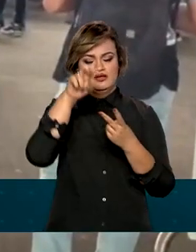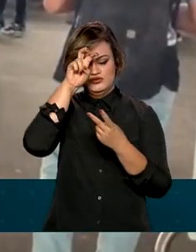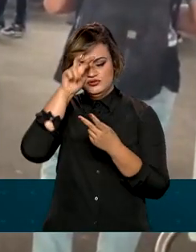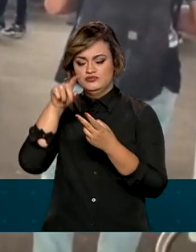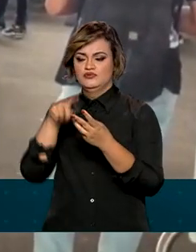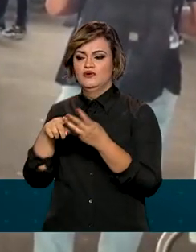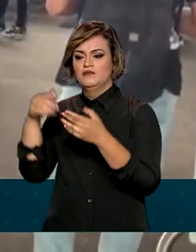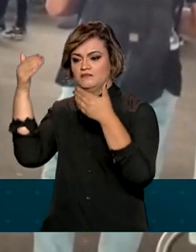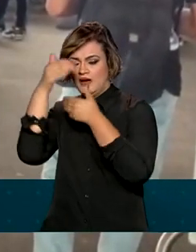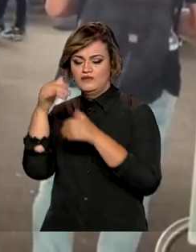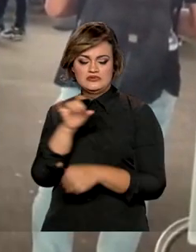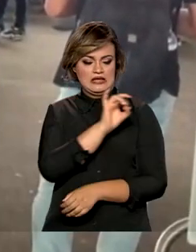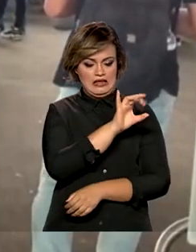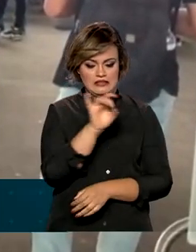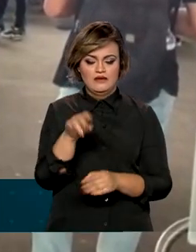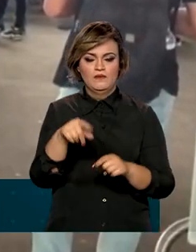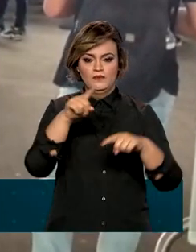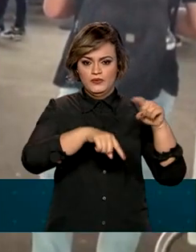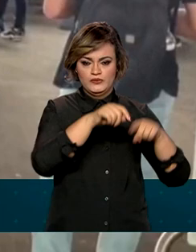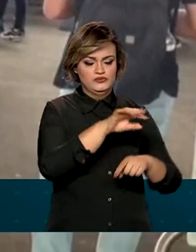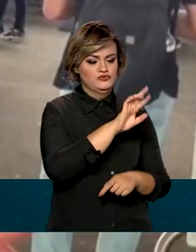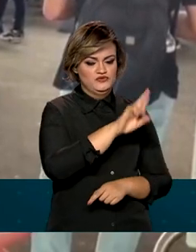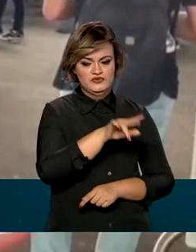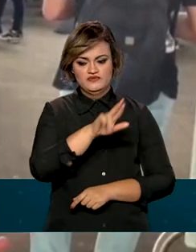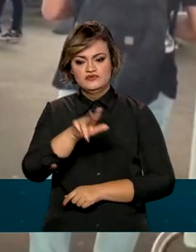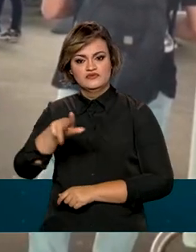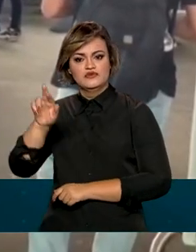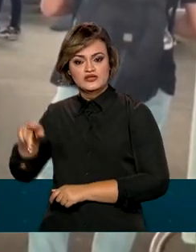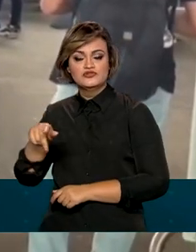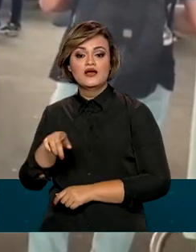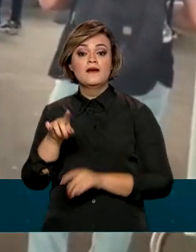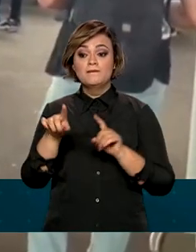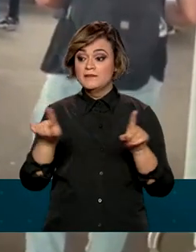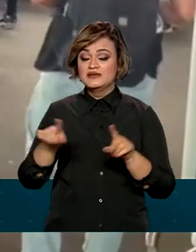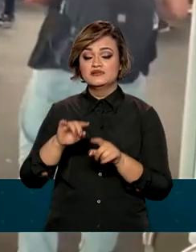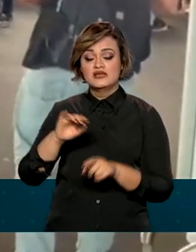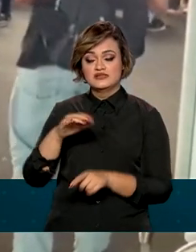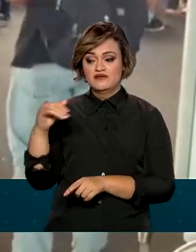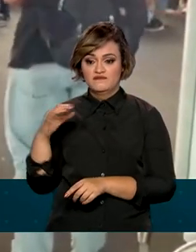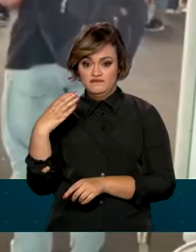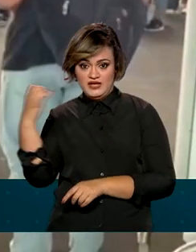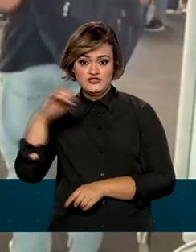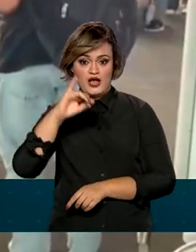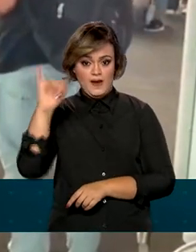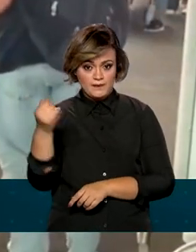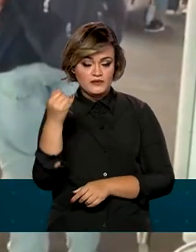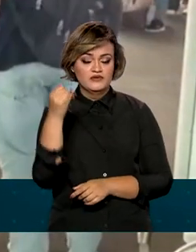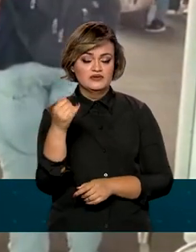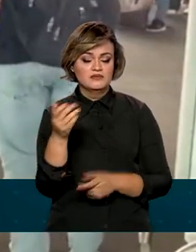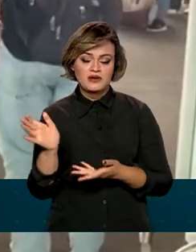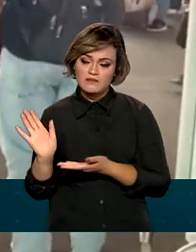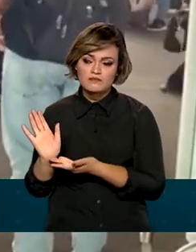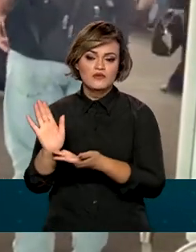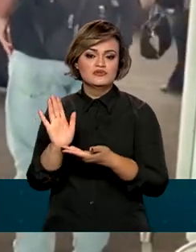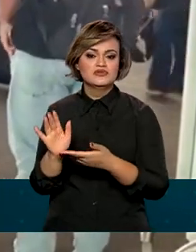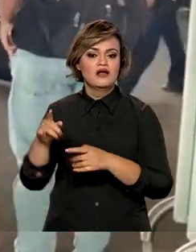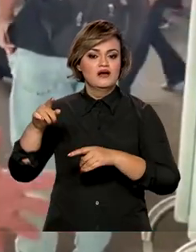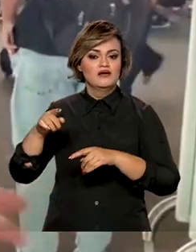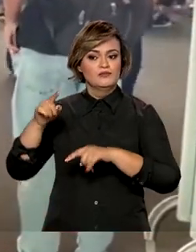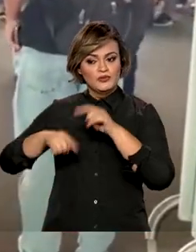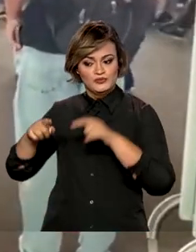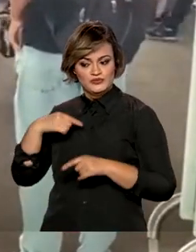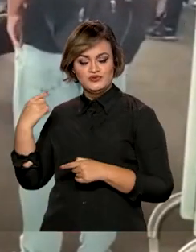nitrogenados, Marrocos, fosfatados, mas também aproveitando essa viagem para consolidar os nossos produtos de água e pecuária